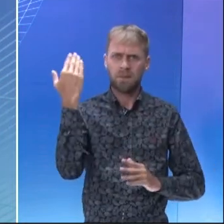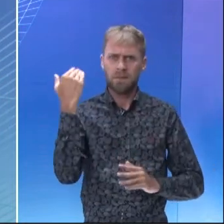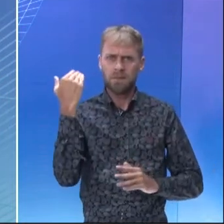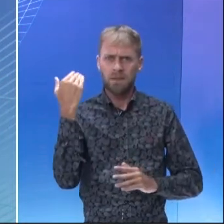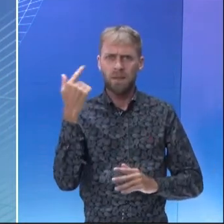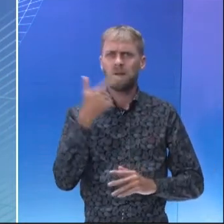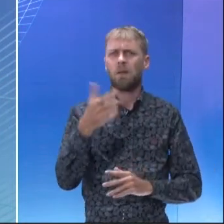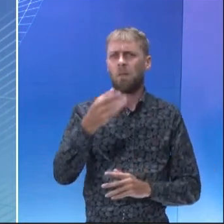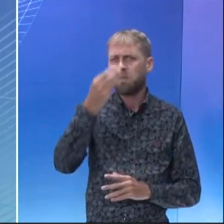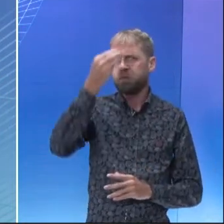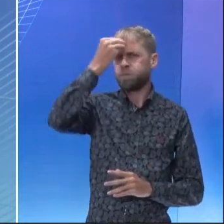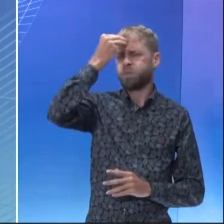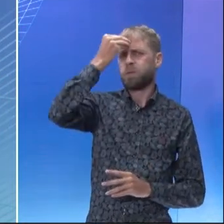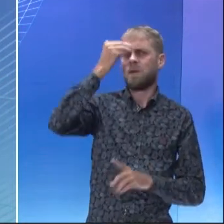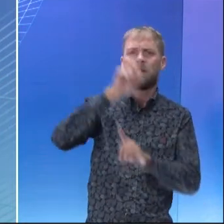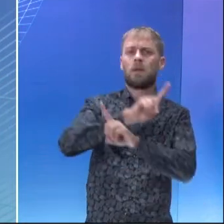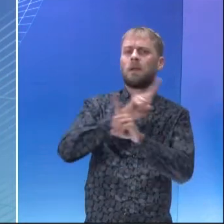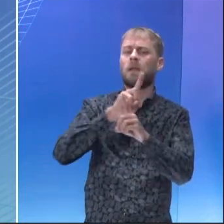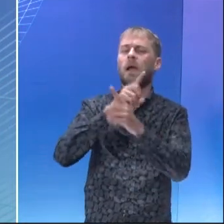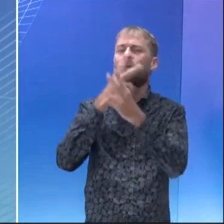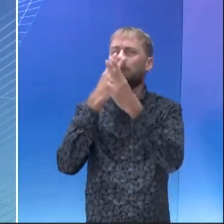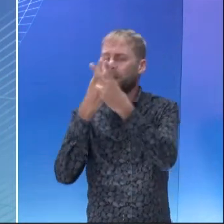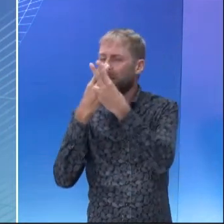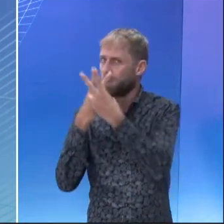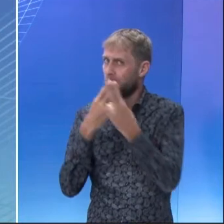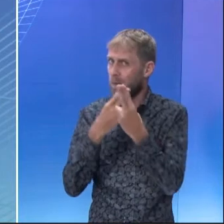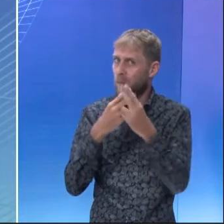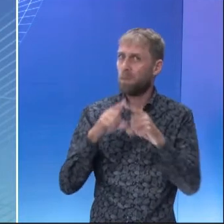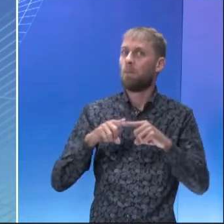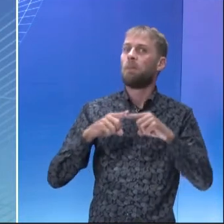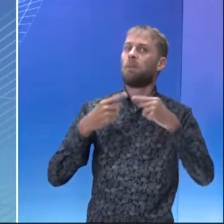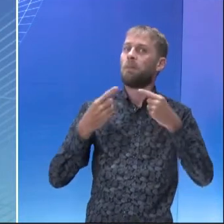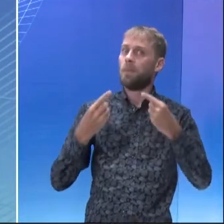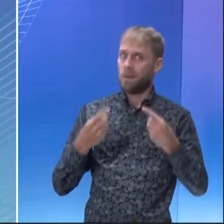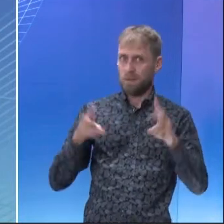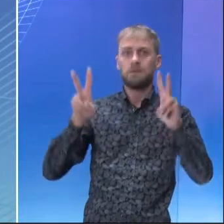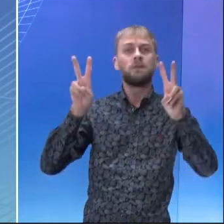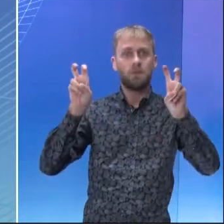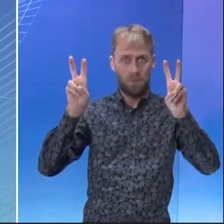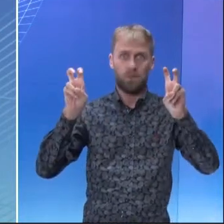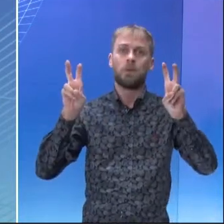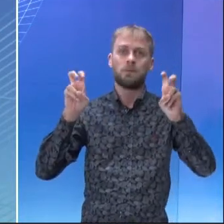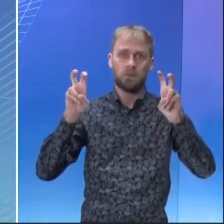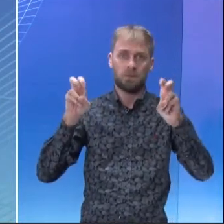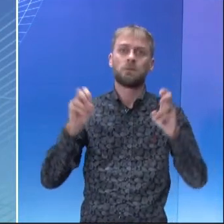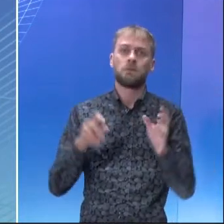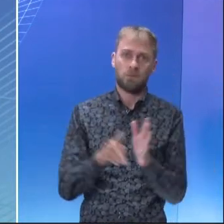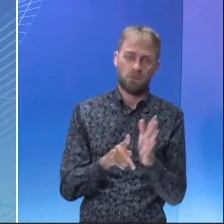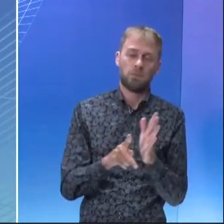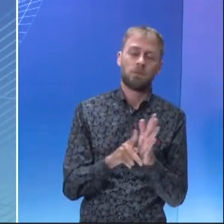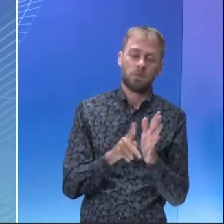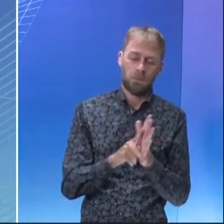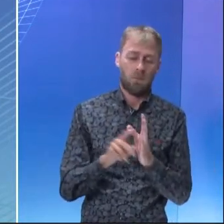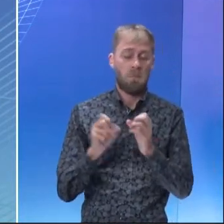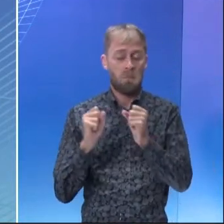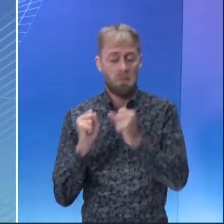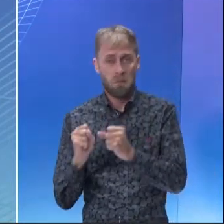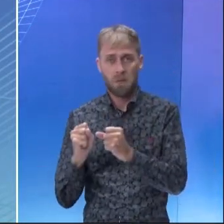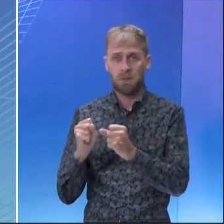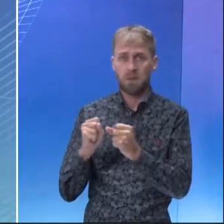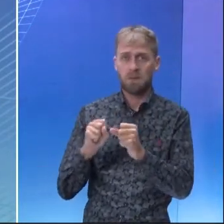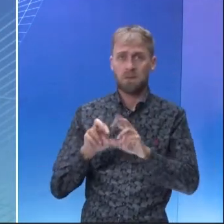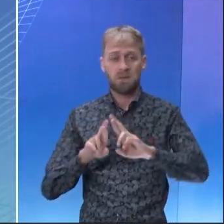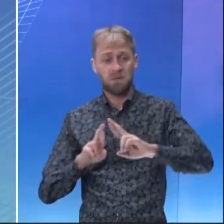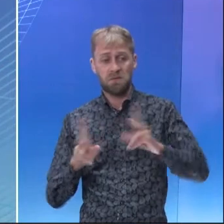não para decorar porque vai cair exatamente igual. Mas o mesmo conteúdo pode ser cobrado numa questão